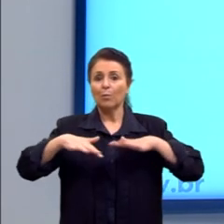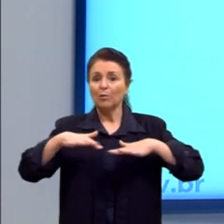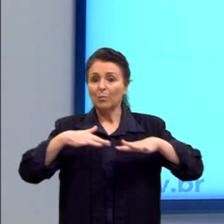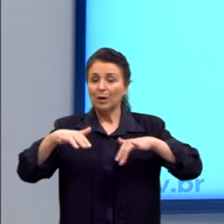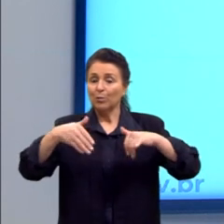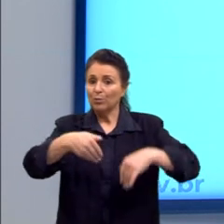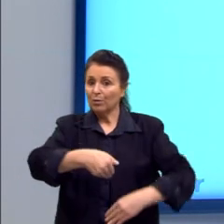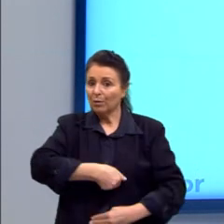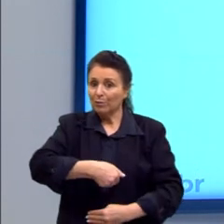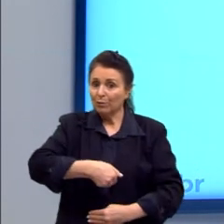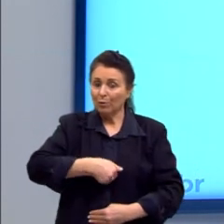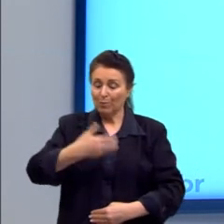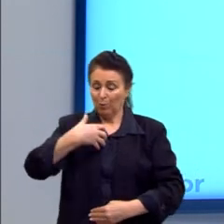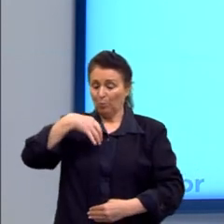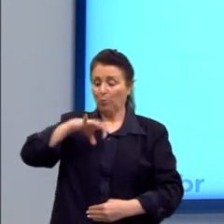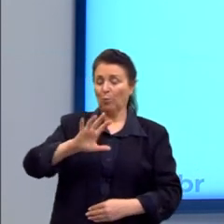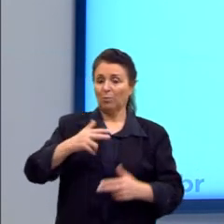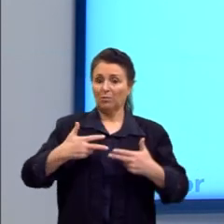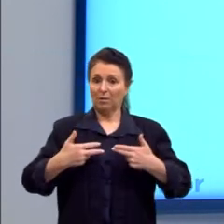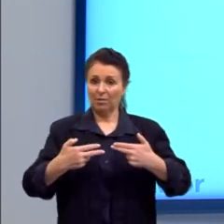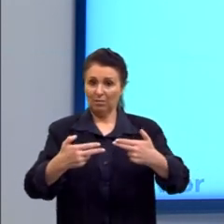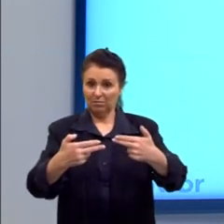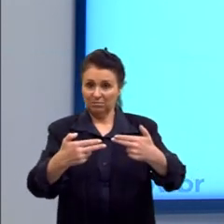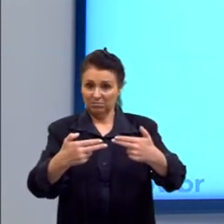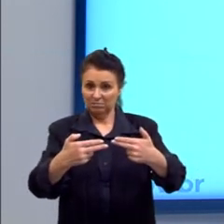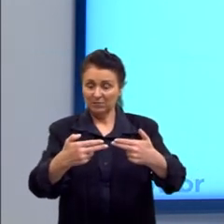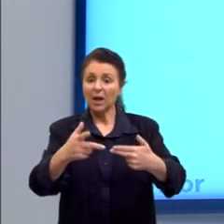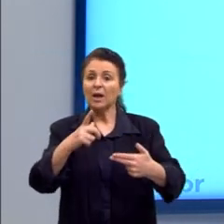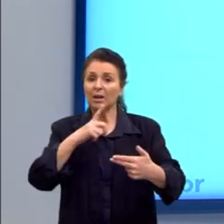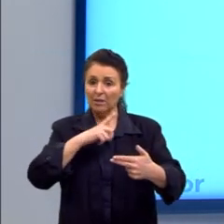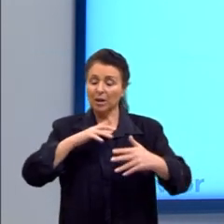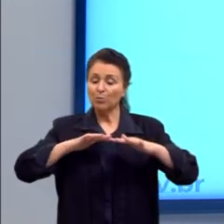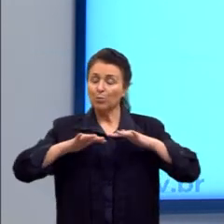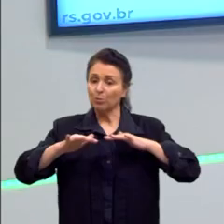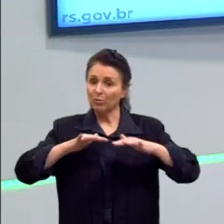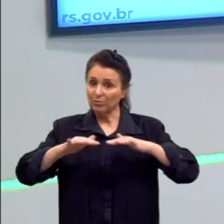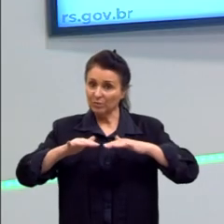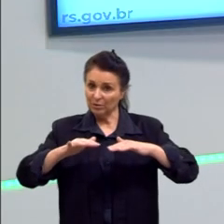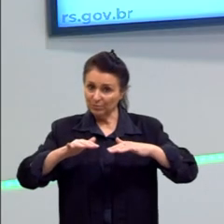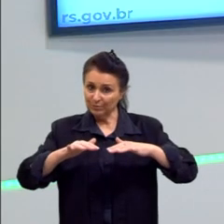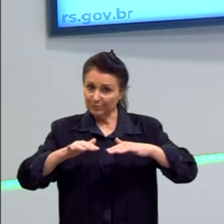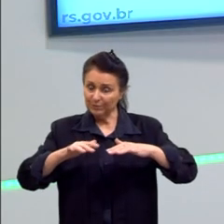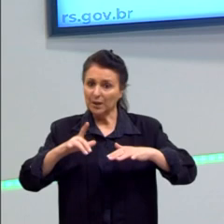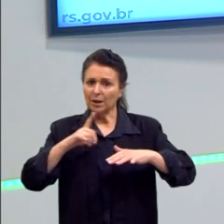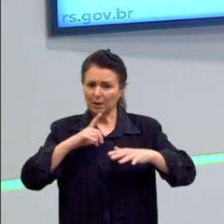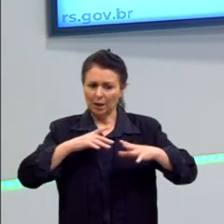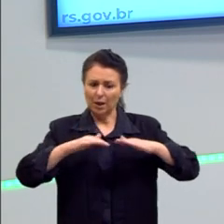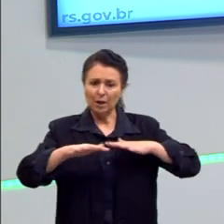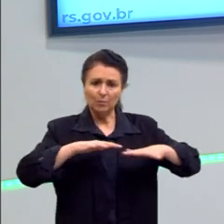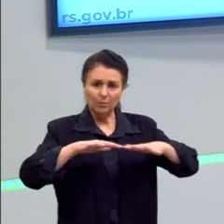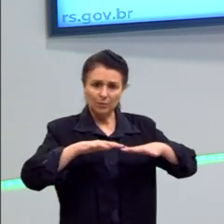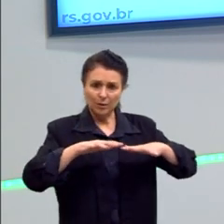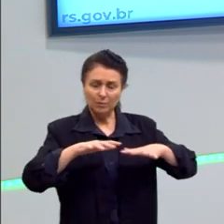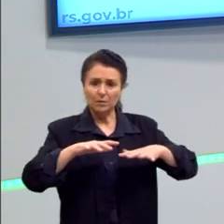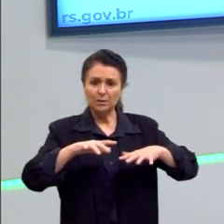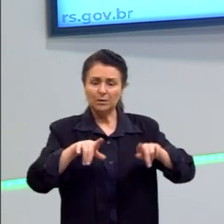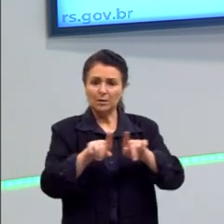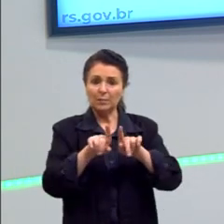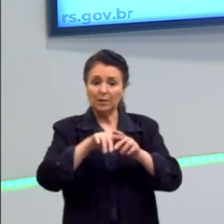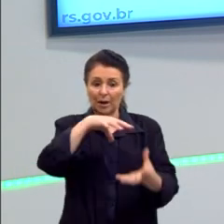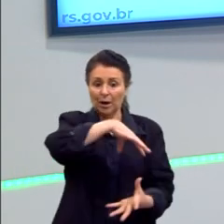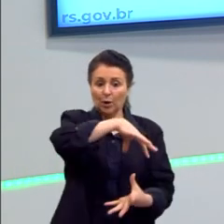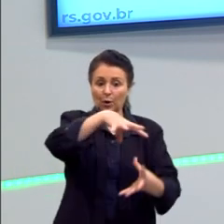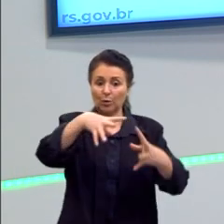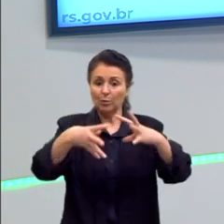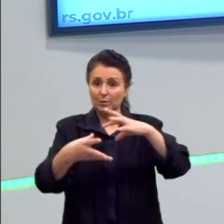Movimento Contra as Guerras, etc. Então, existem movimentos, assim como existe a globalização,